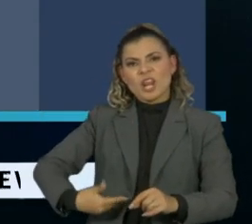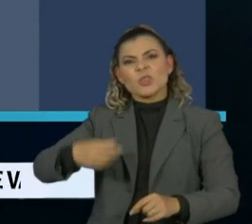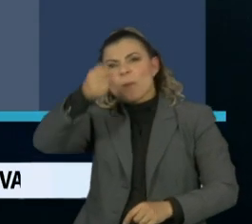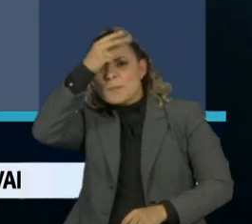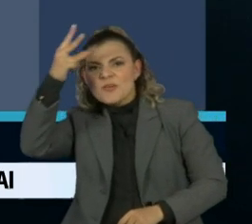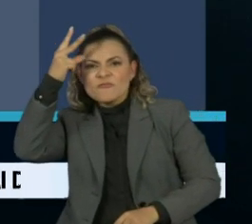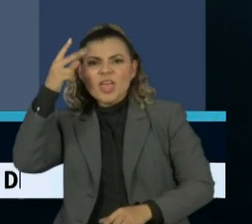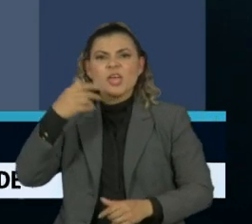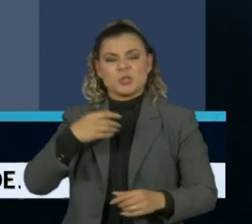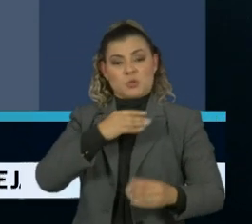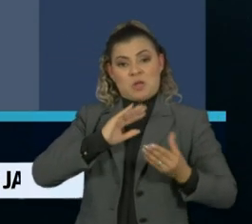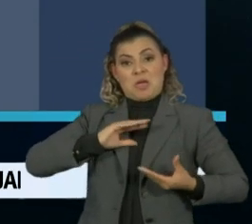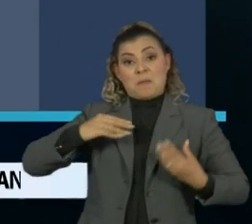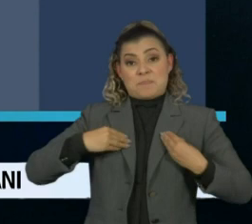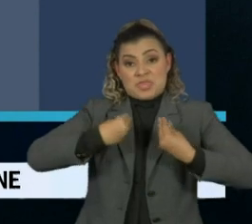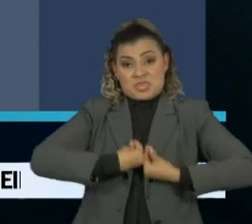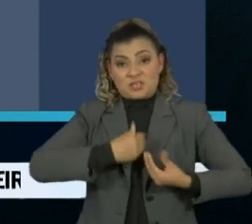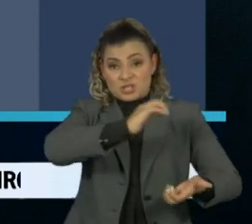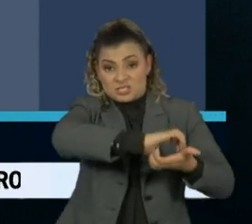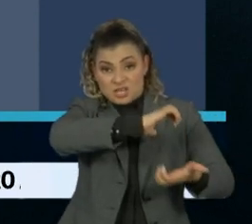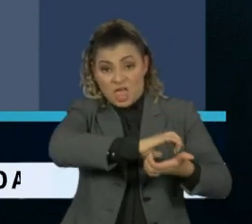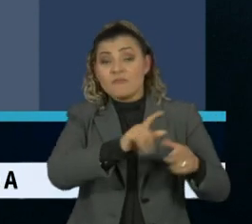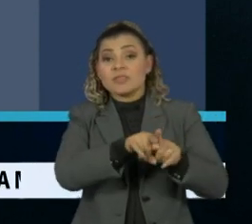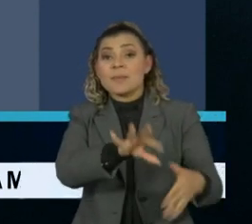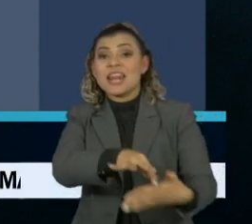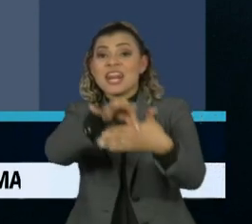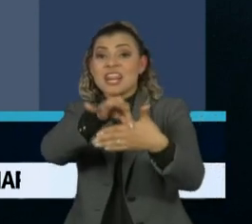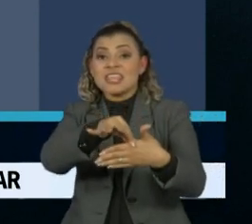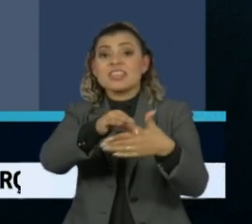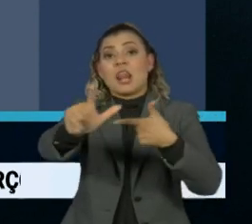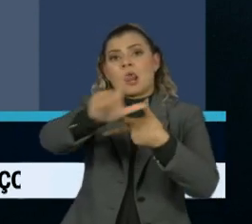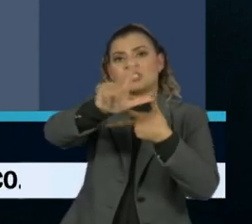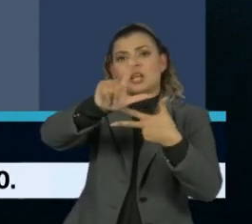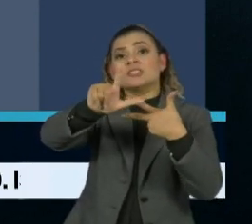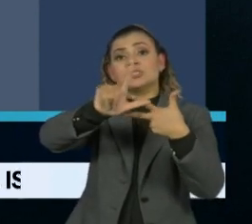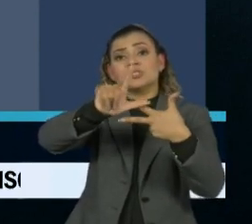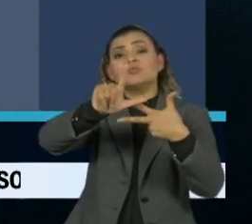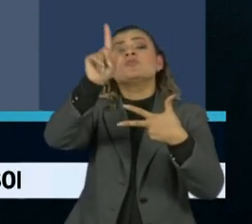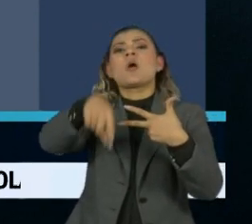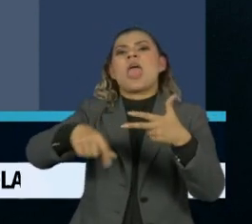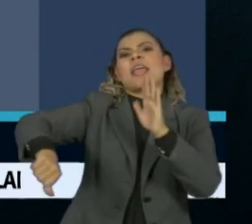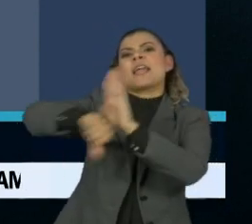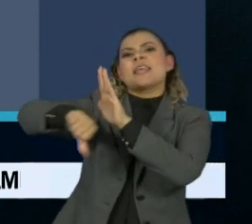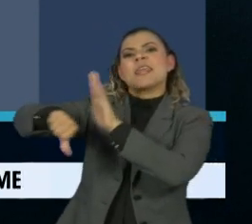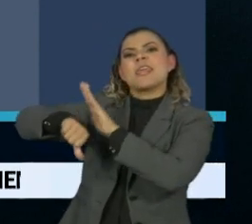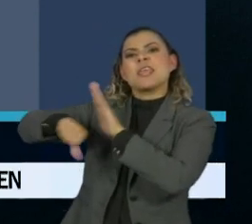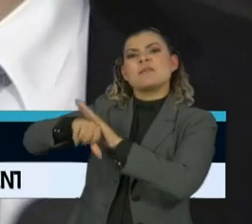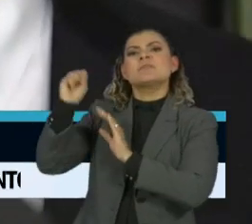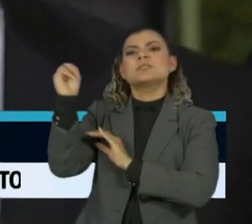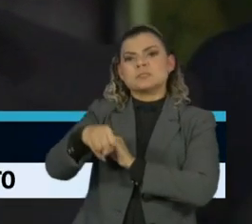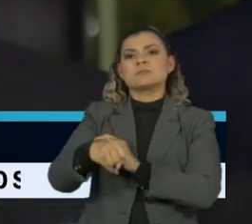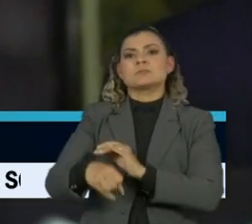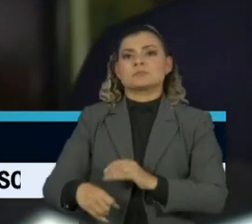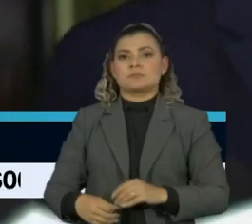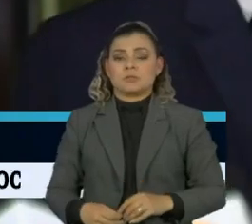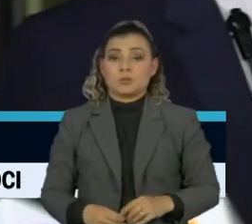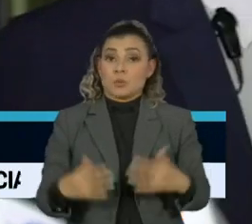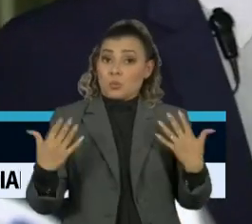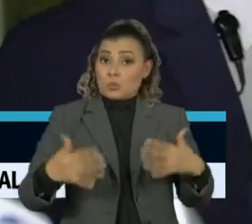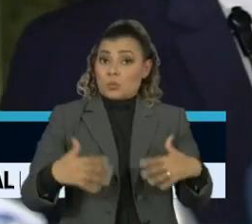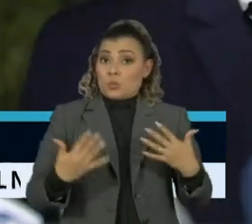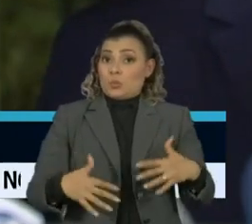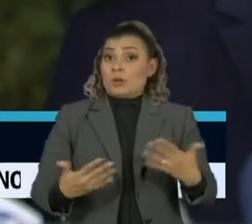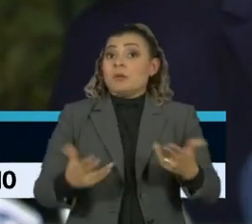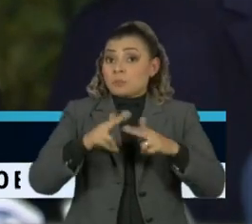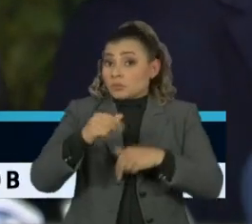prefeitos, ministros do STF e líderes do Legislativo como coautores de crimes de genocídio. O Procurador-Geral da